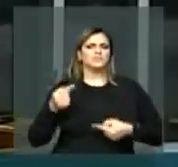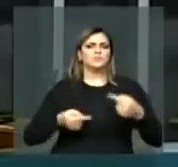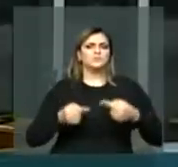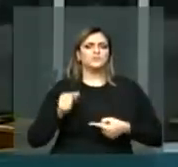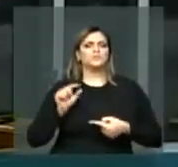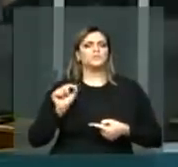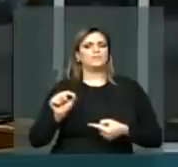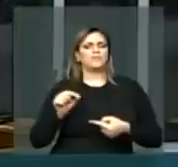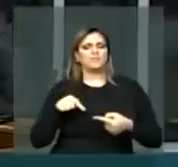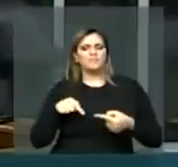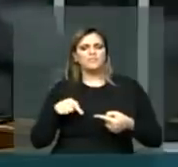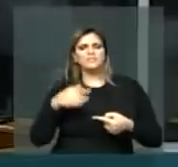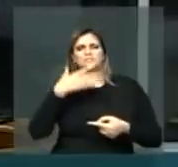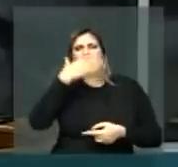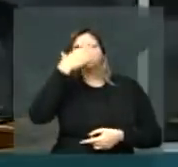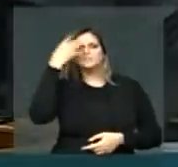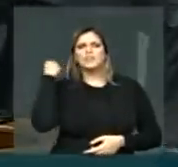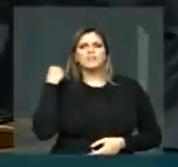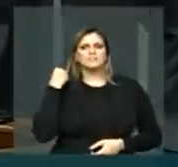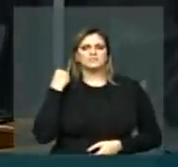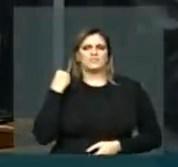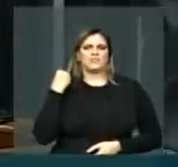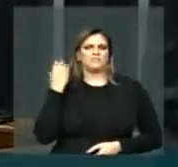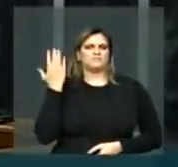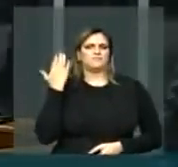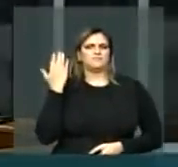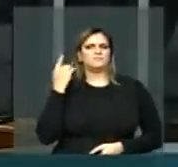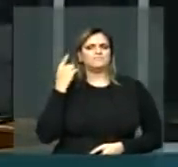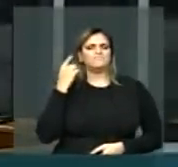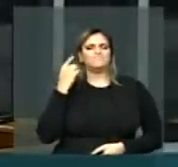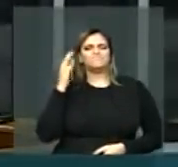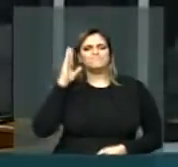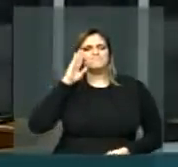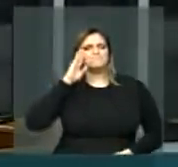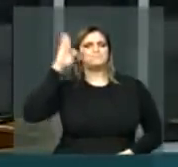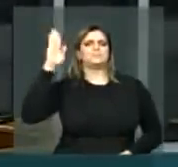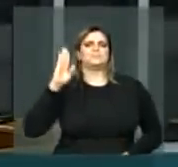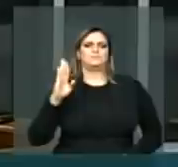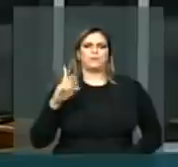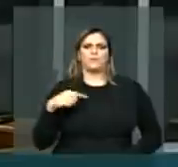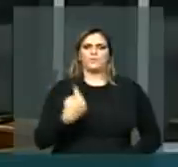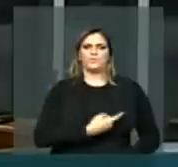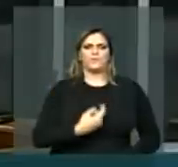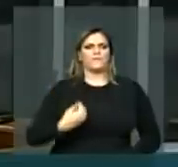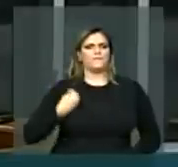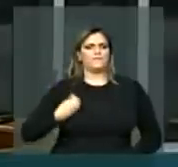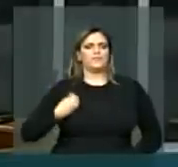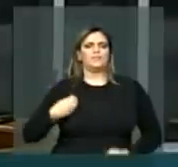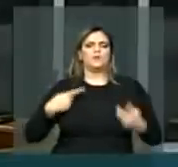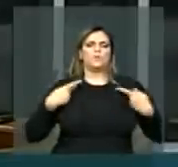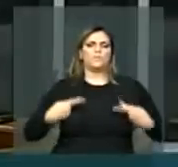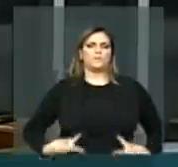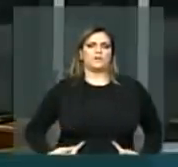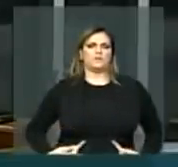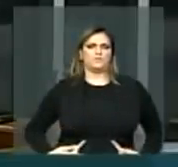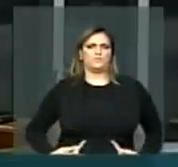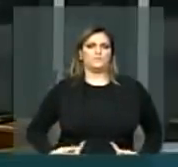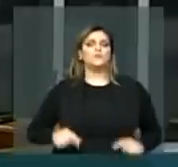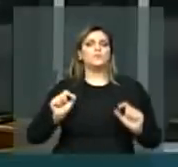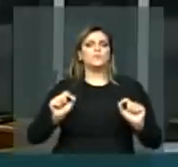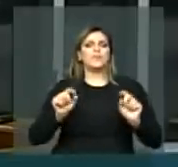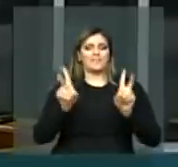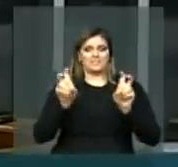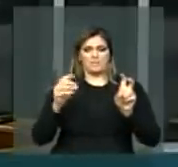esquecermos daquilo que é essência para todos os seres humanos, a vida.